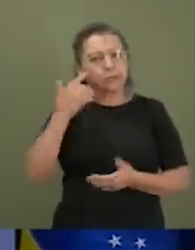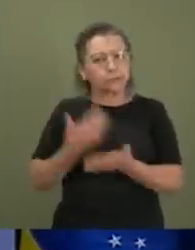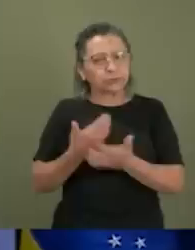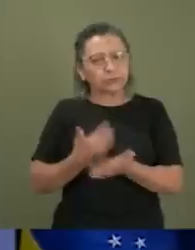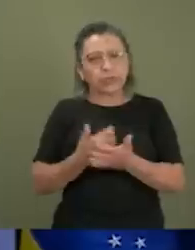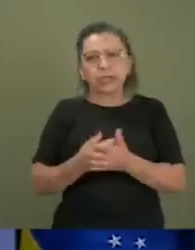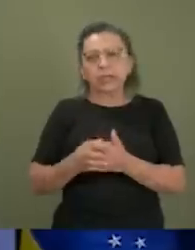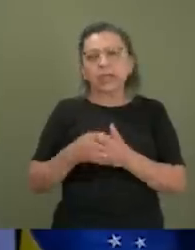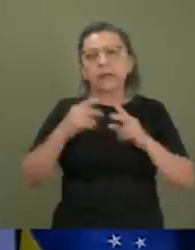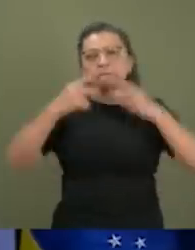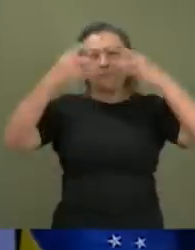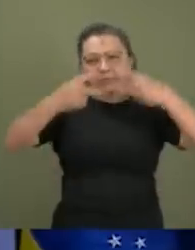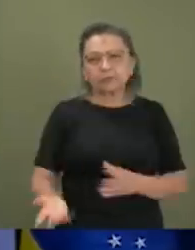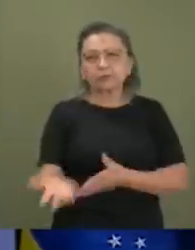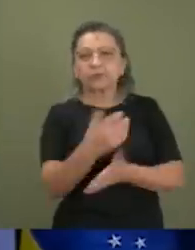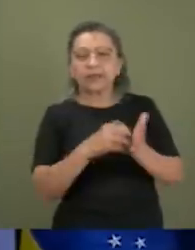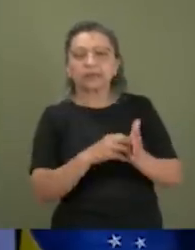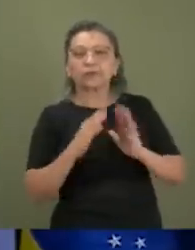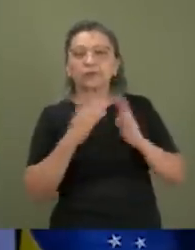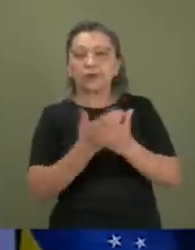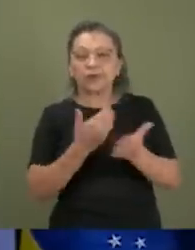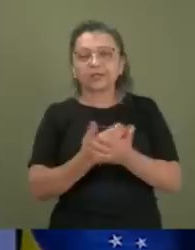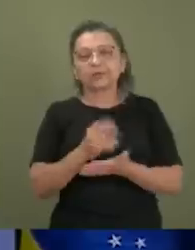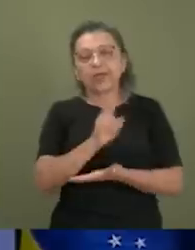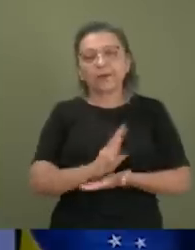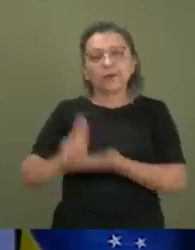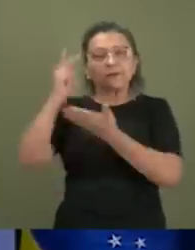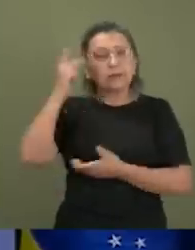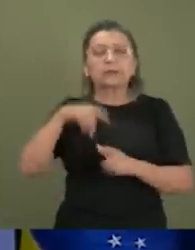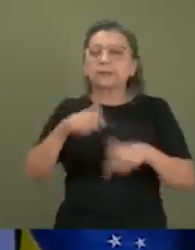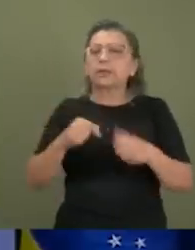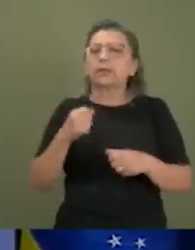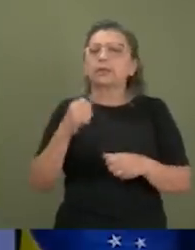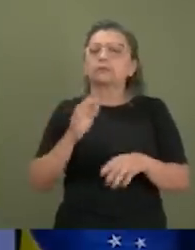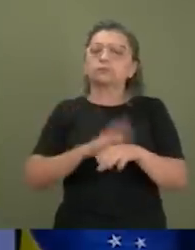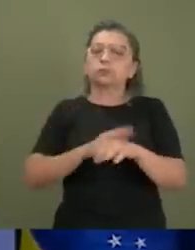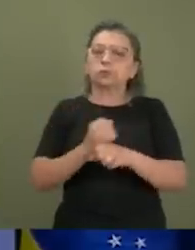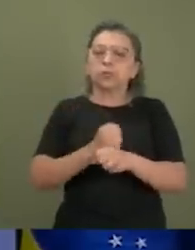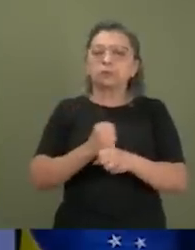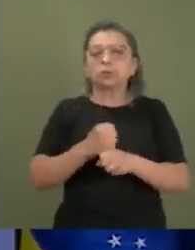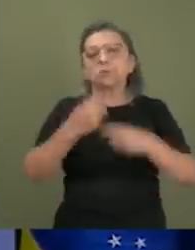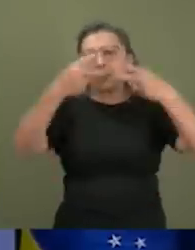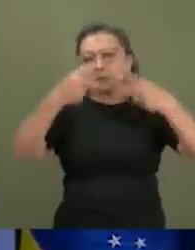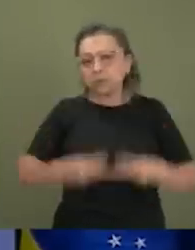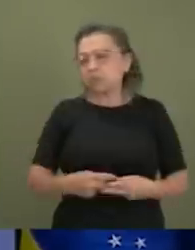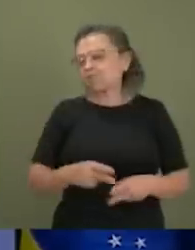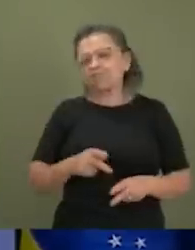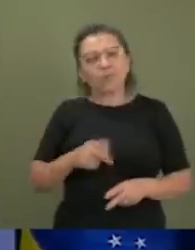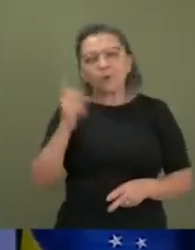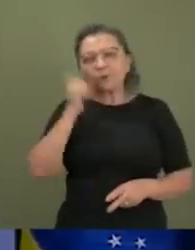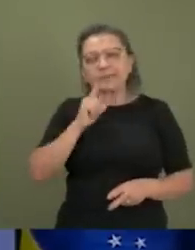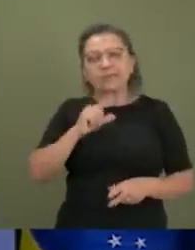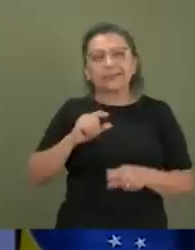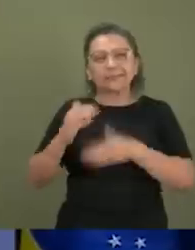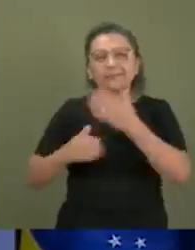processamento de dados no Colégio Técnico da Unicamp, trabalhei durante algum tempo como programador, nunca cheguei no nível de desenvolver um game, desenvolvi sistema de